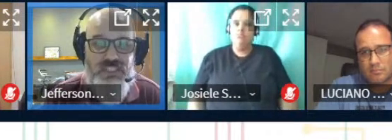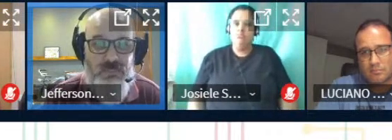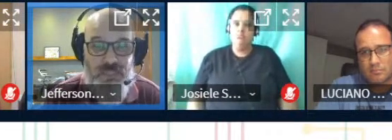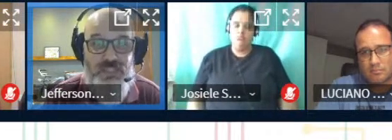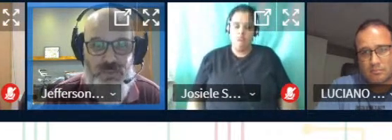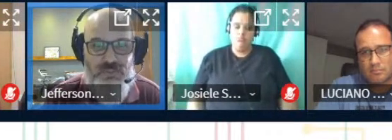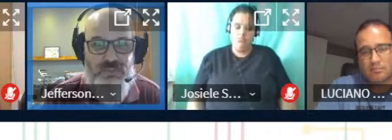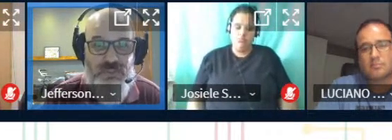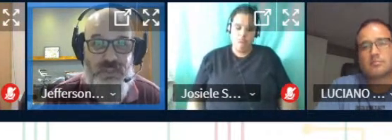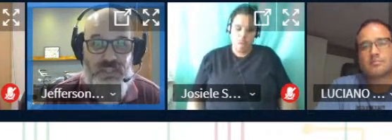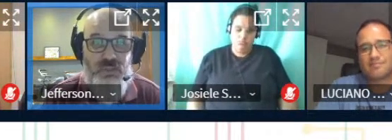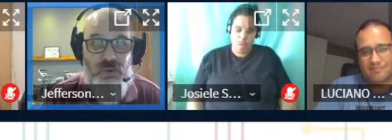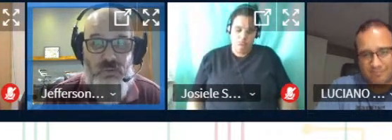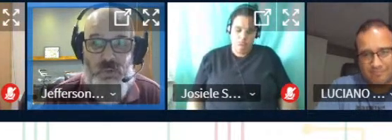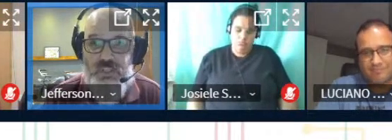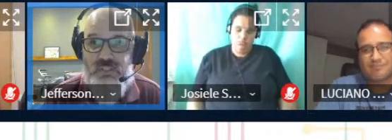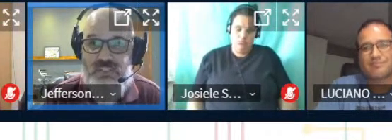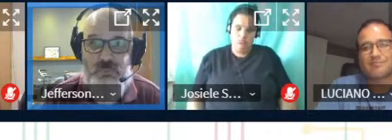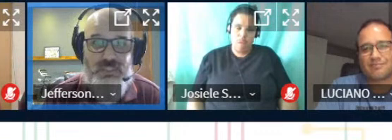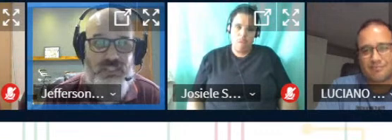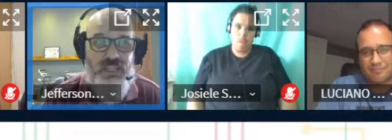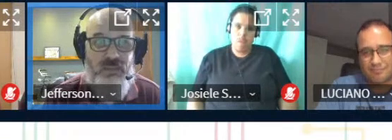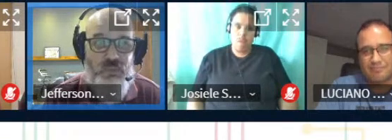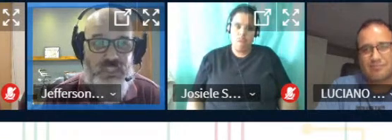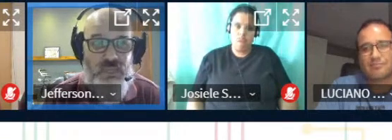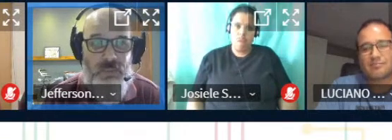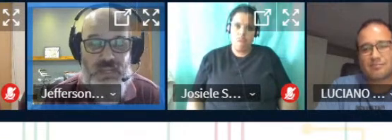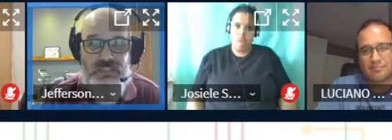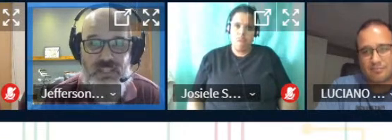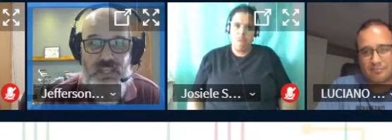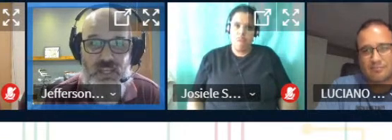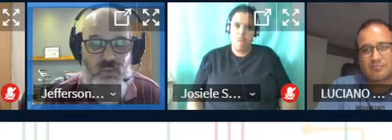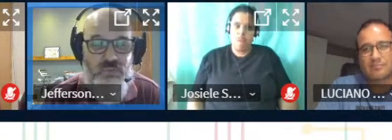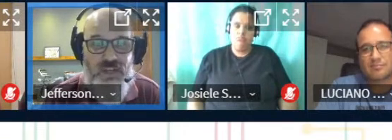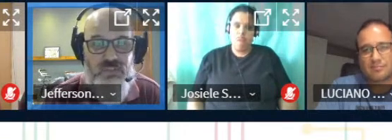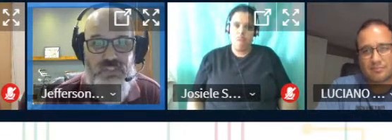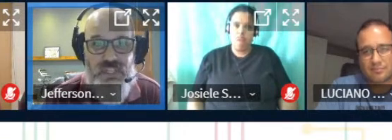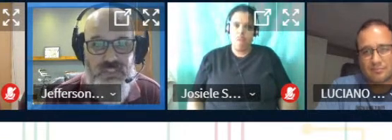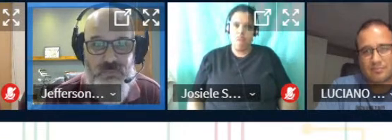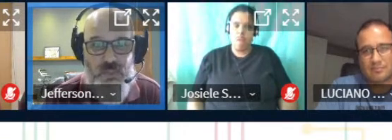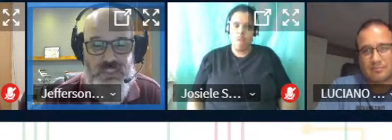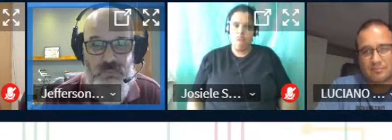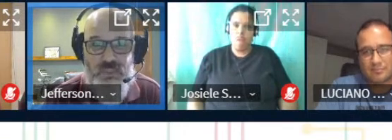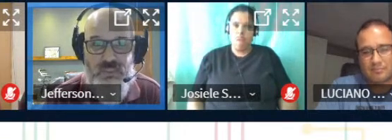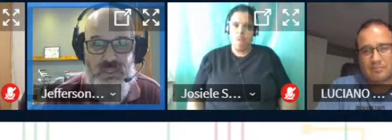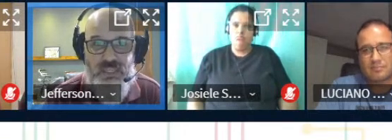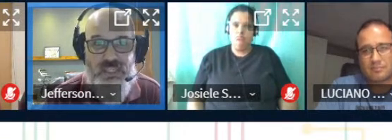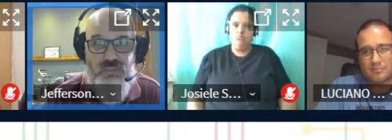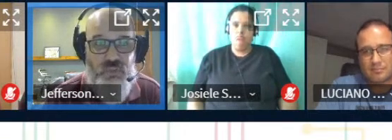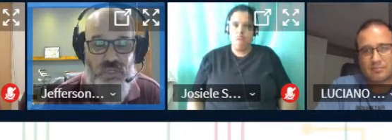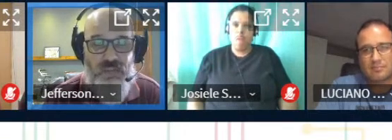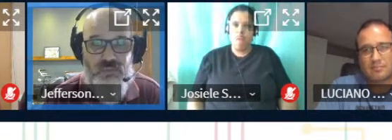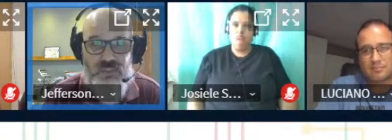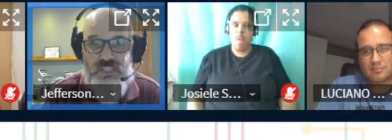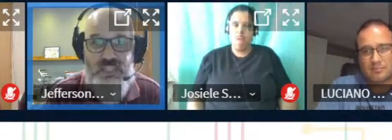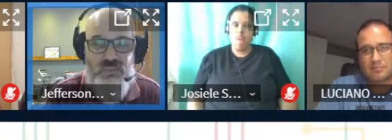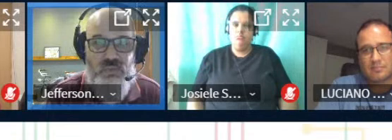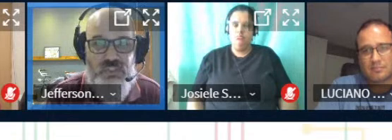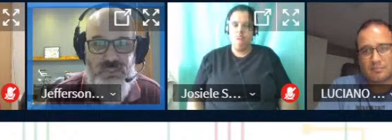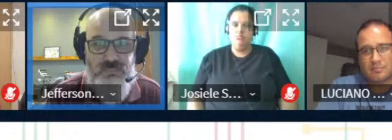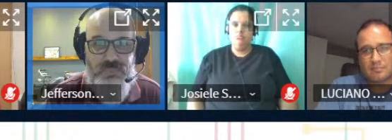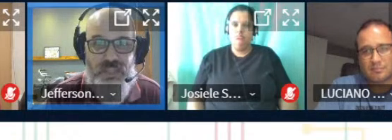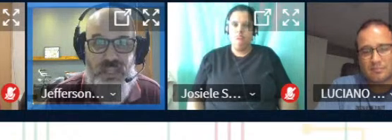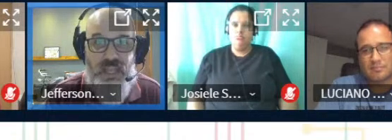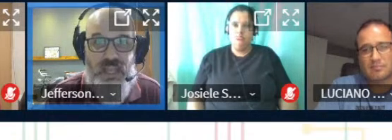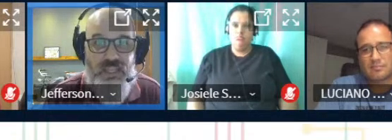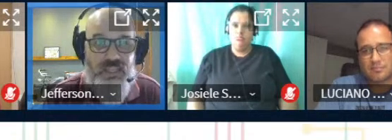porque eu estou vendo essa disciplina de geografia. Então, o projeto nasceu para tentar mostrar para eles que eu não faço ciência por exemplo que cria dados geográficos sem